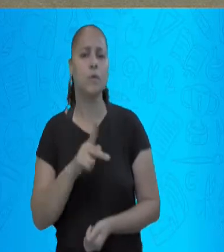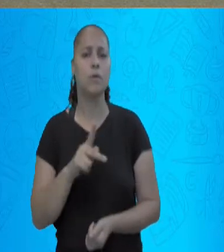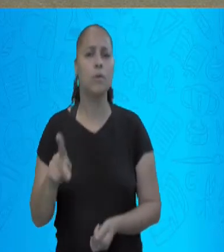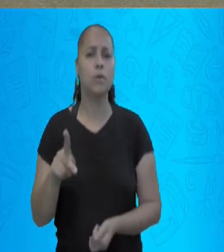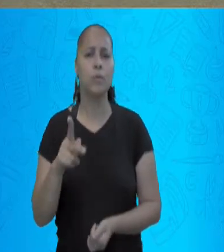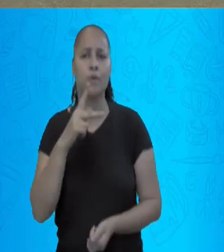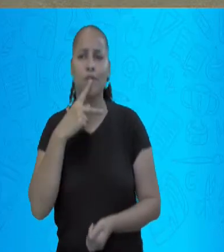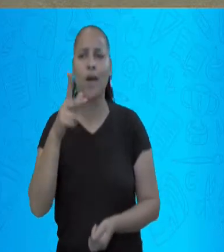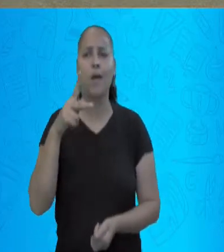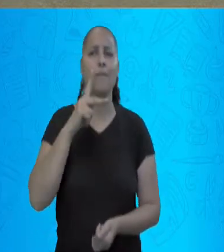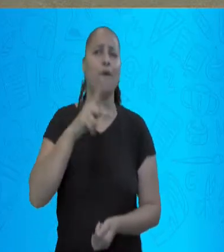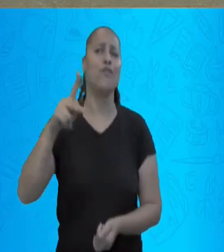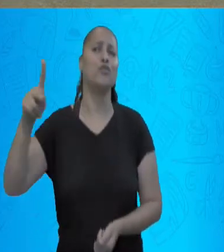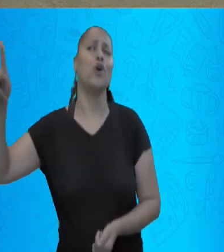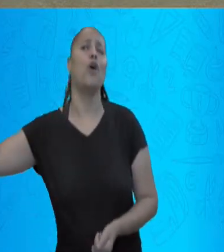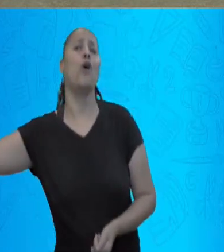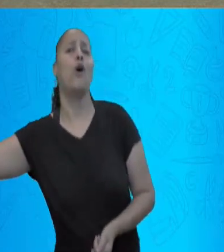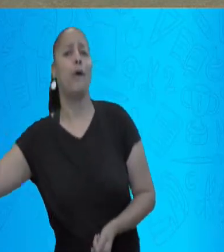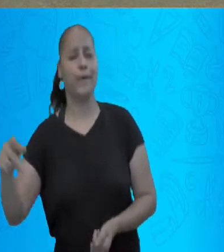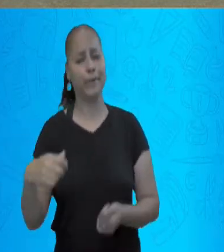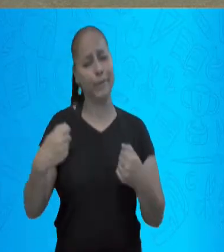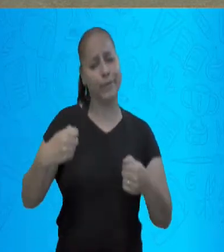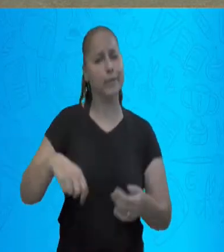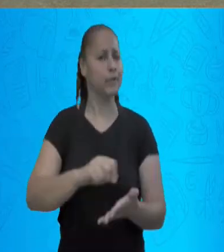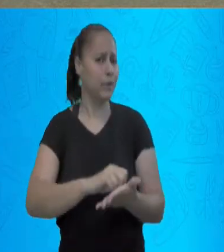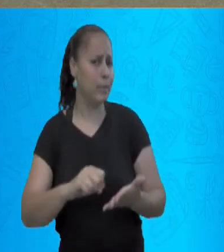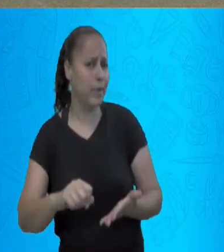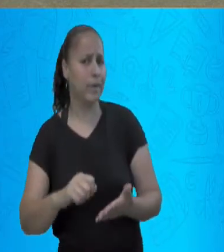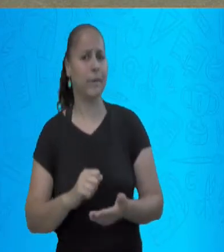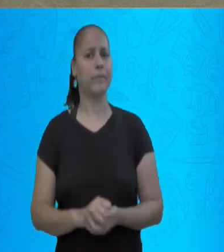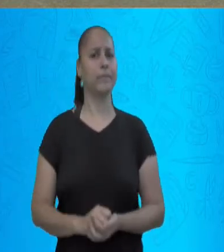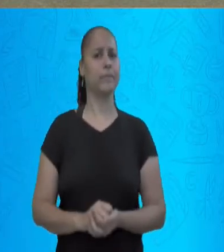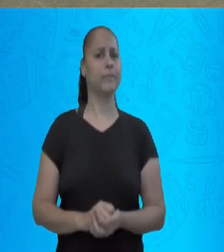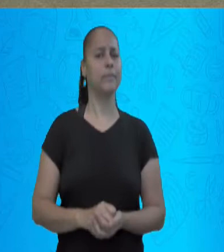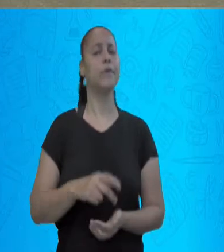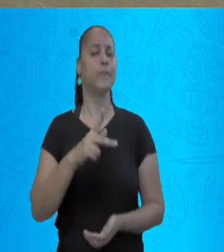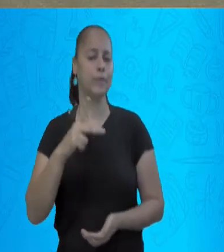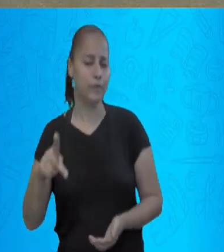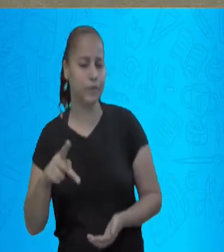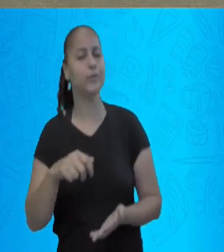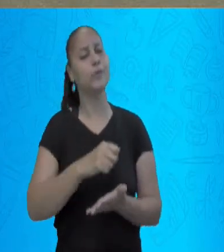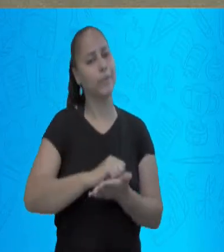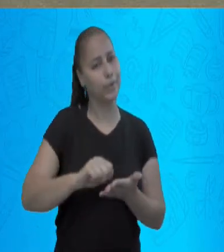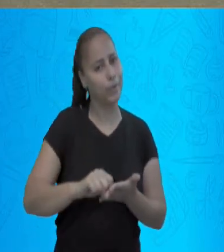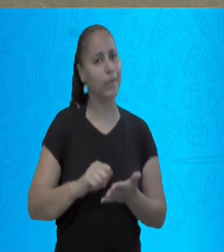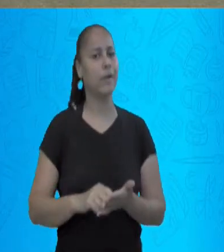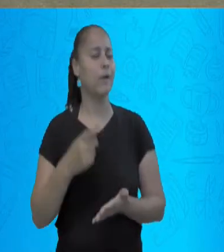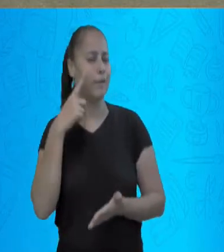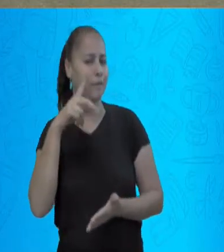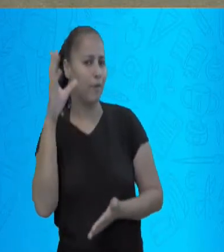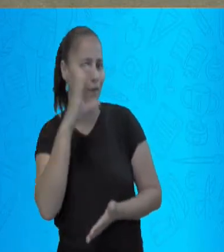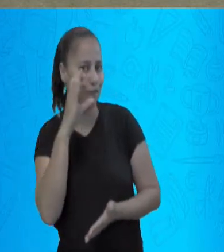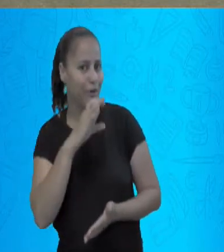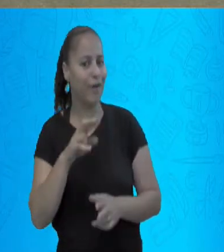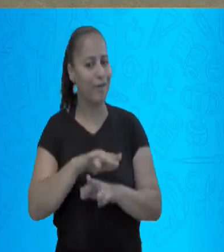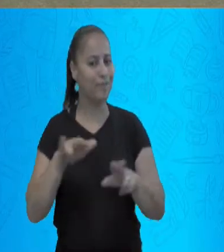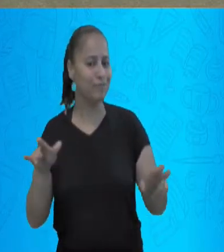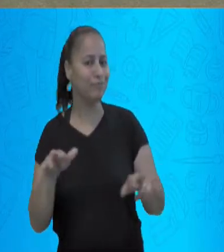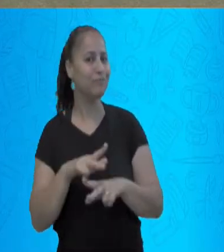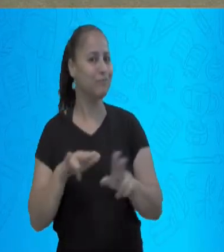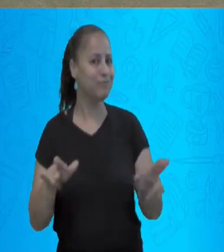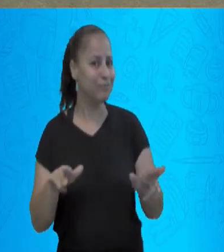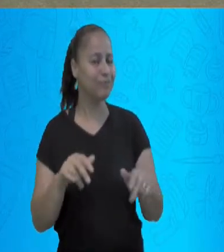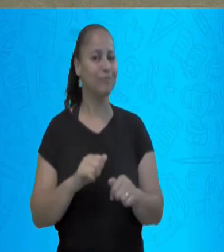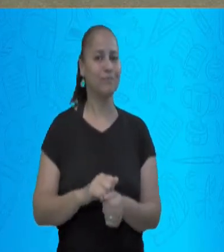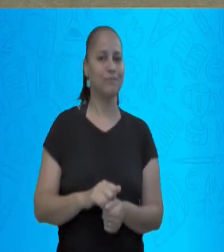Professora, é para copiar? Professora, é para copiar? Perceberam quando